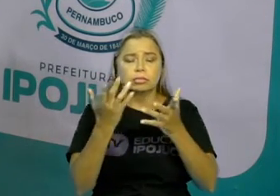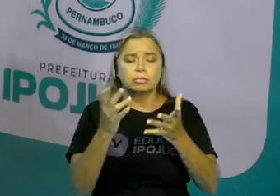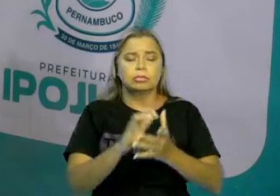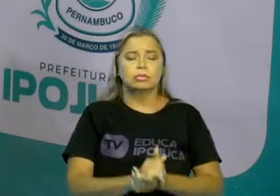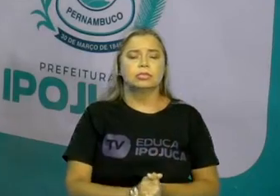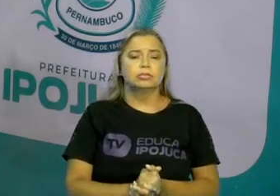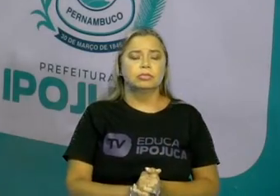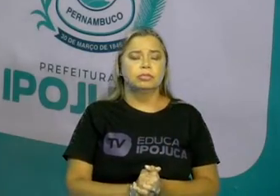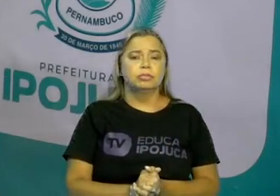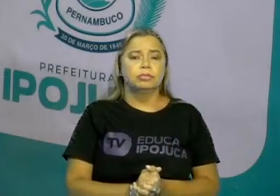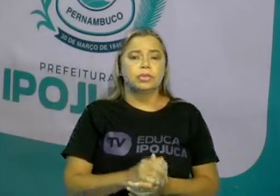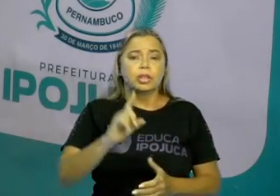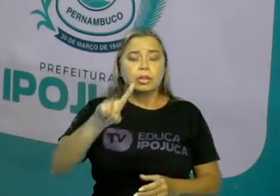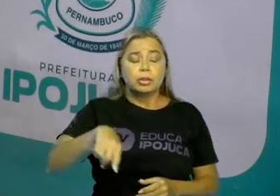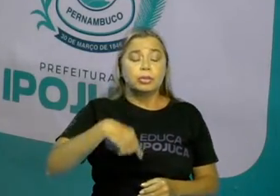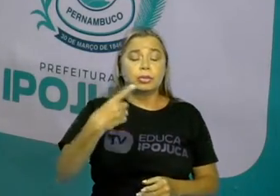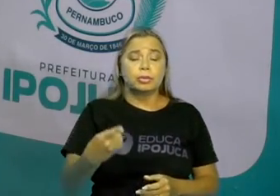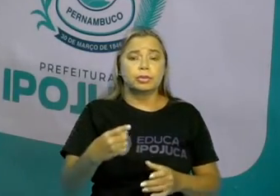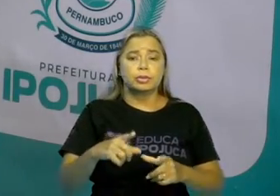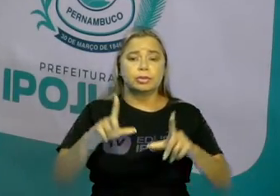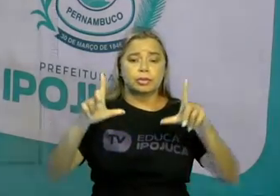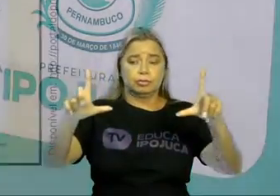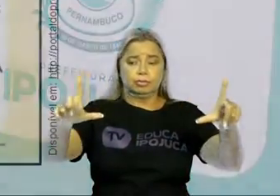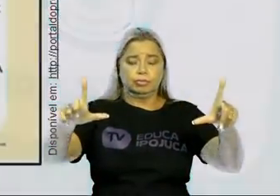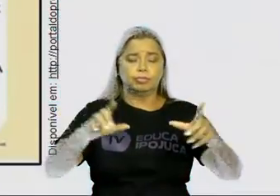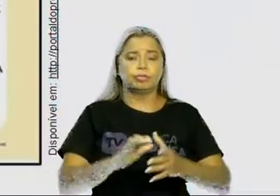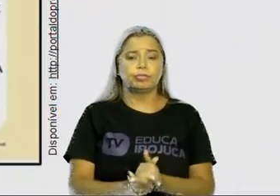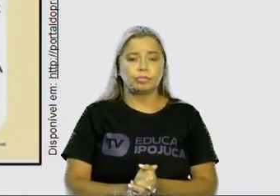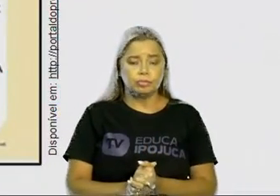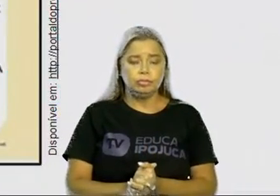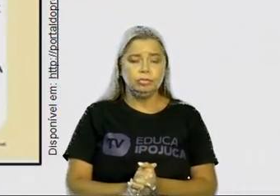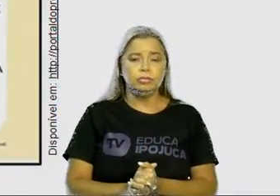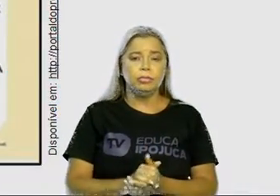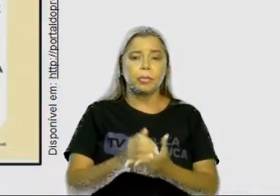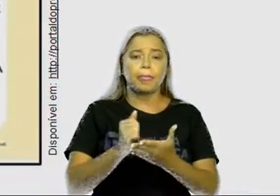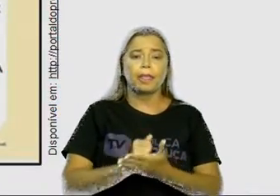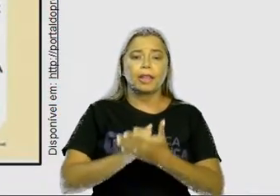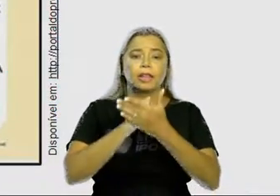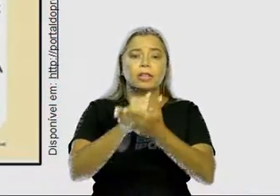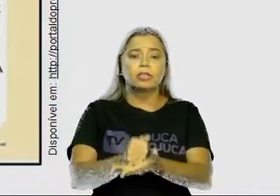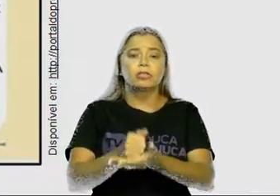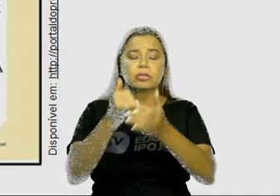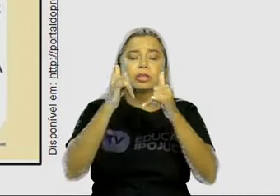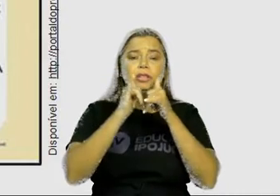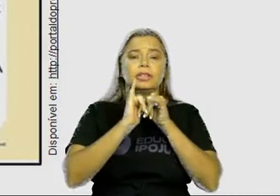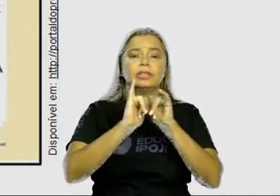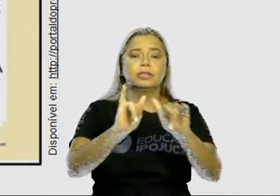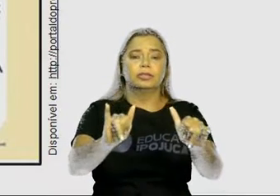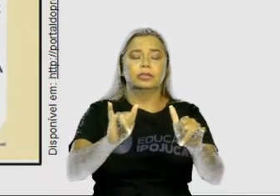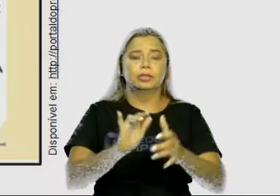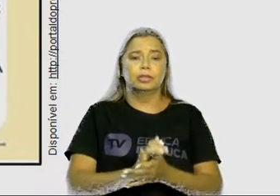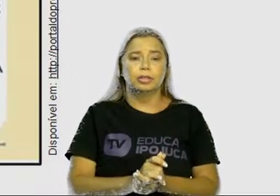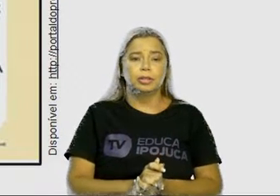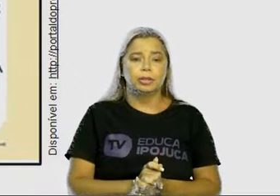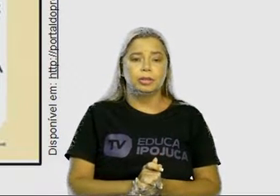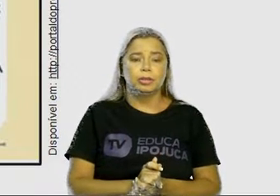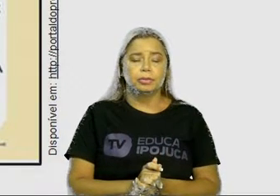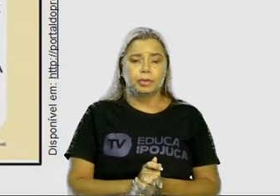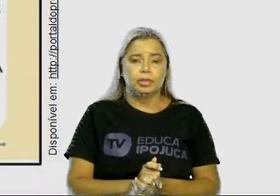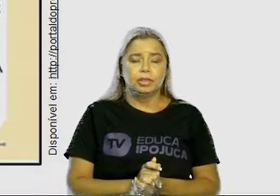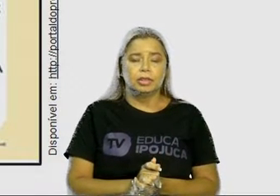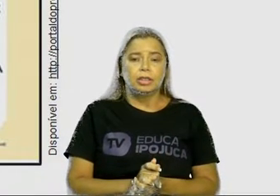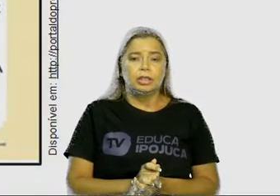Agora, a gente tem um outro, né? Outros cartazes também servem para diversas informações. Lembre-se que, além de campanha